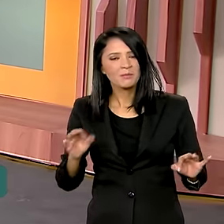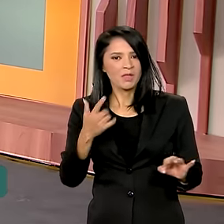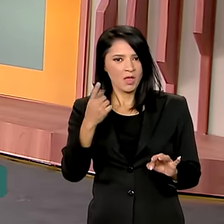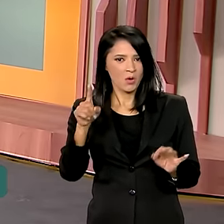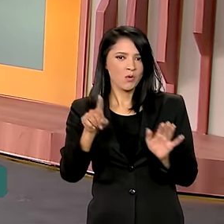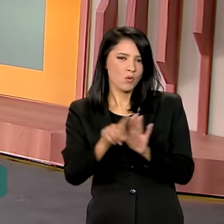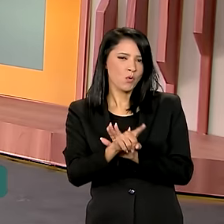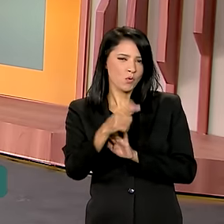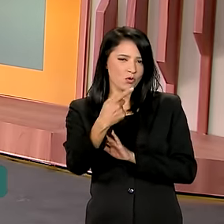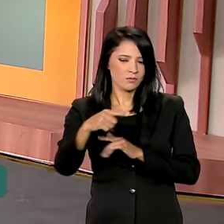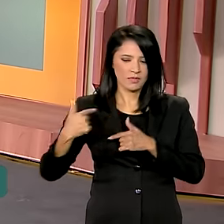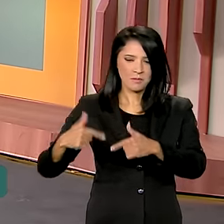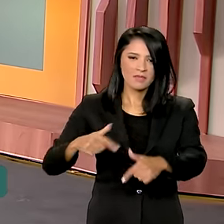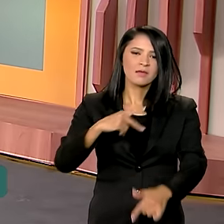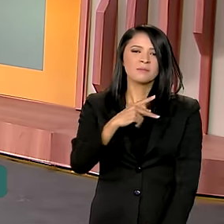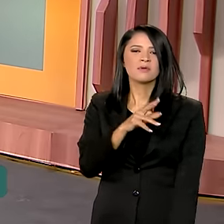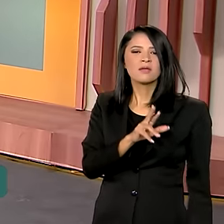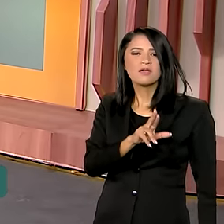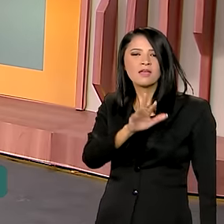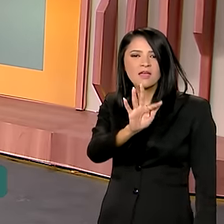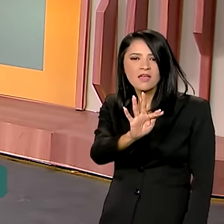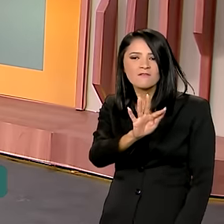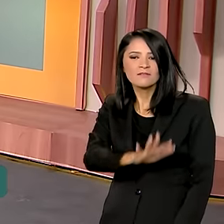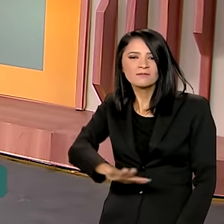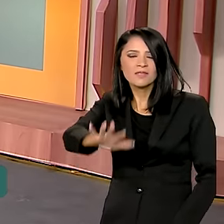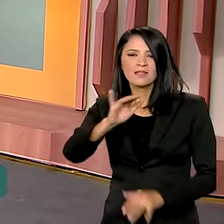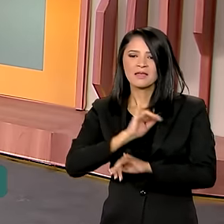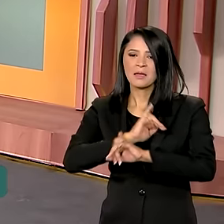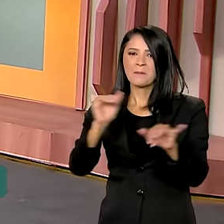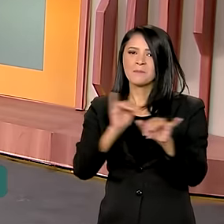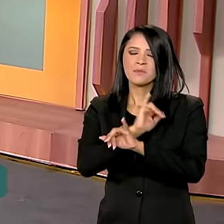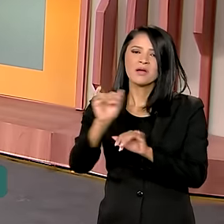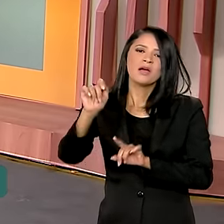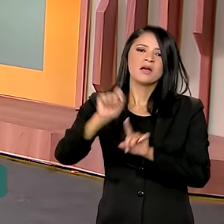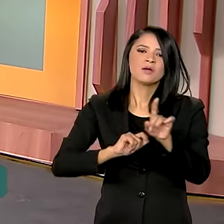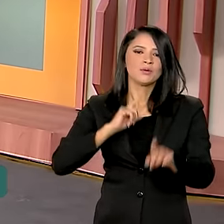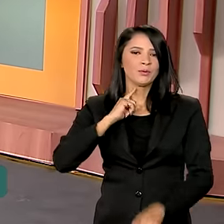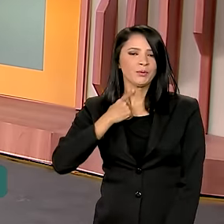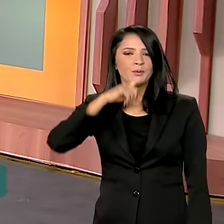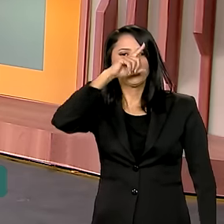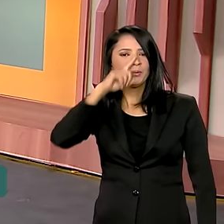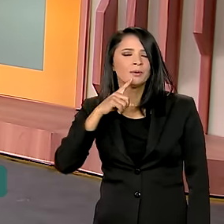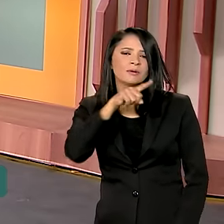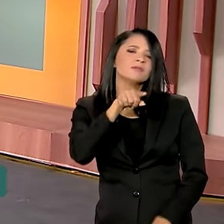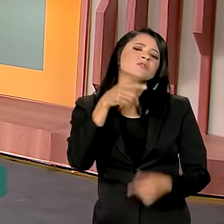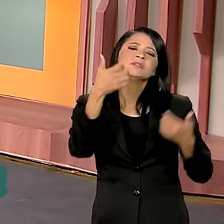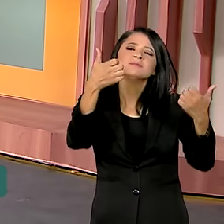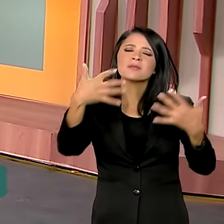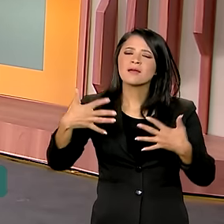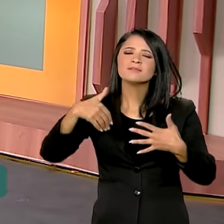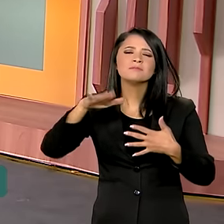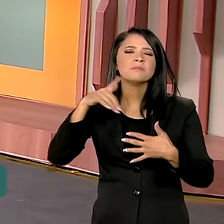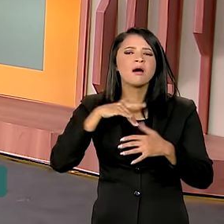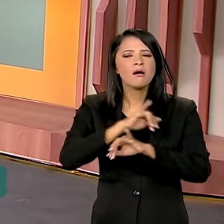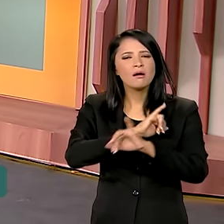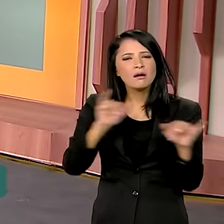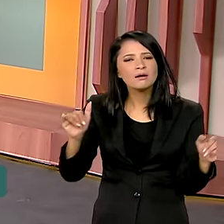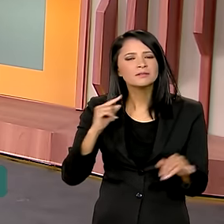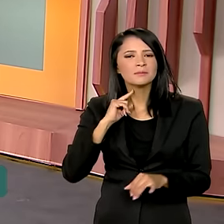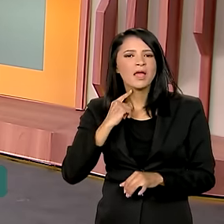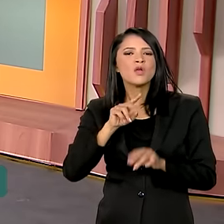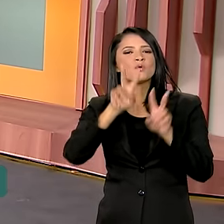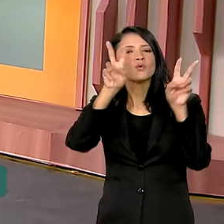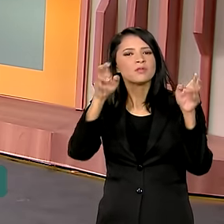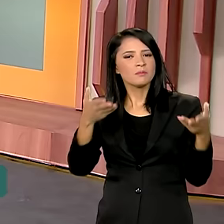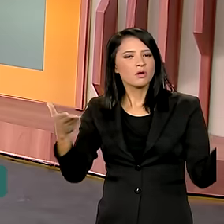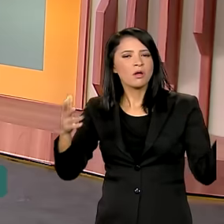última ação aí da PRF no âmbito da campanha Maio Amarelo. Eu queria que você falasse um pouco dessa campanha, que teve o tema este